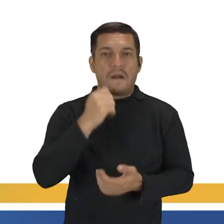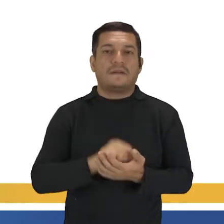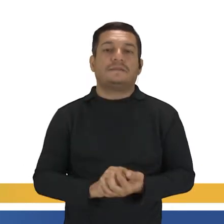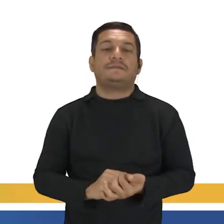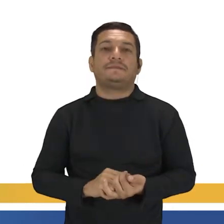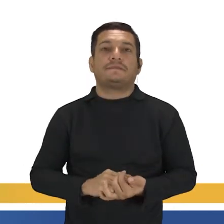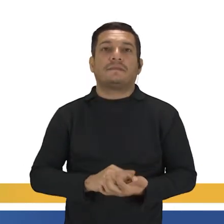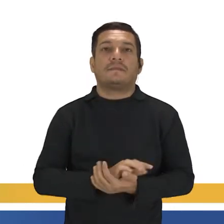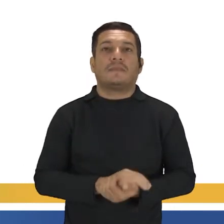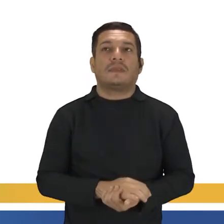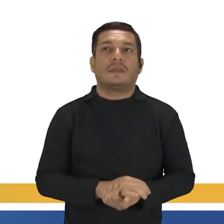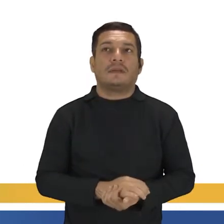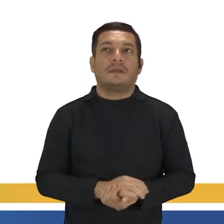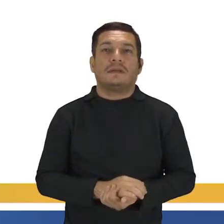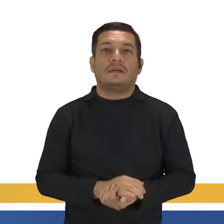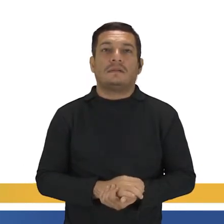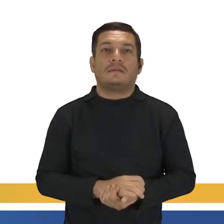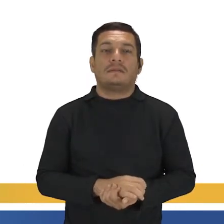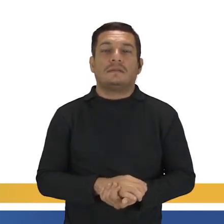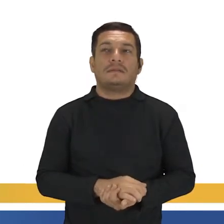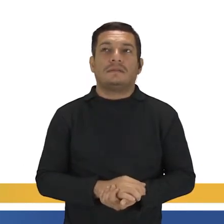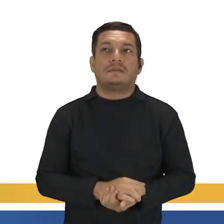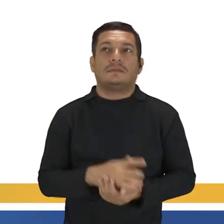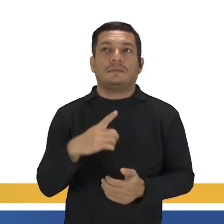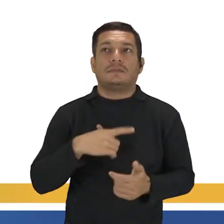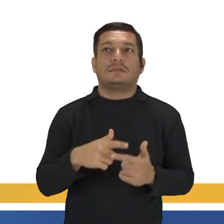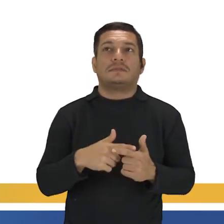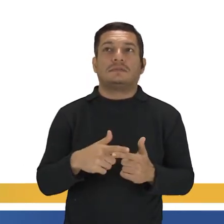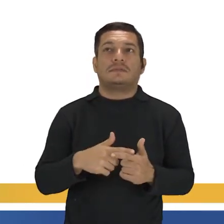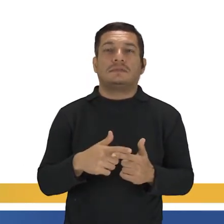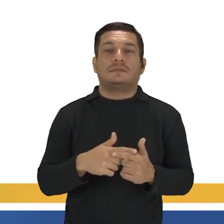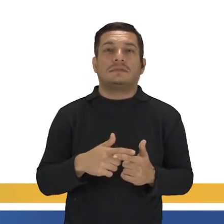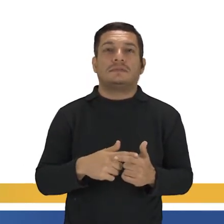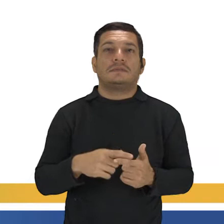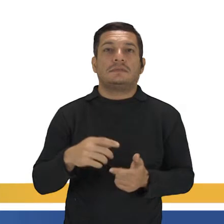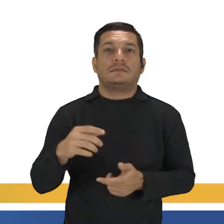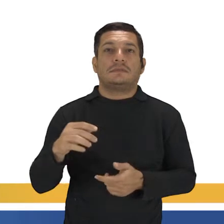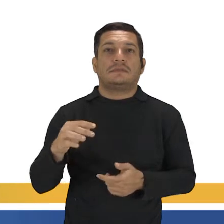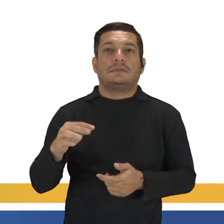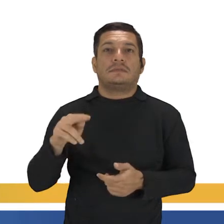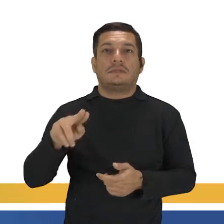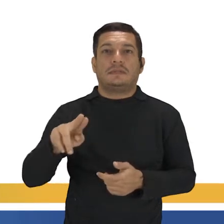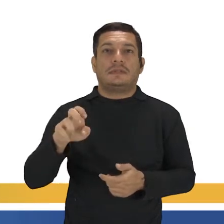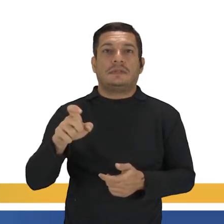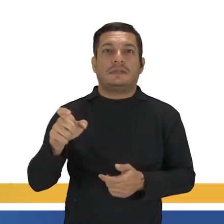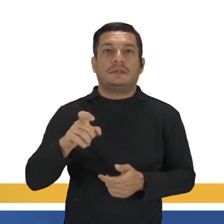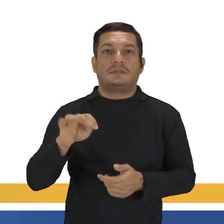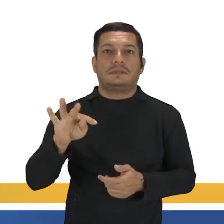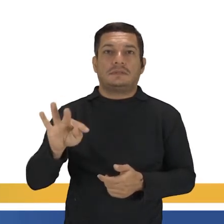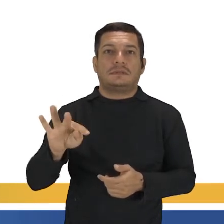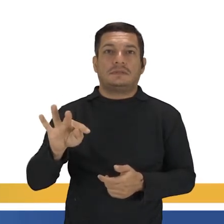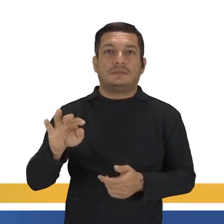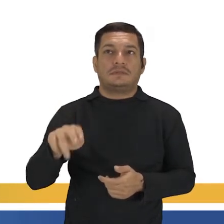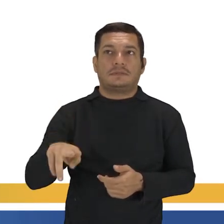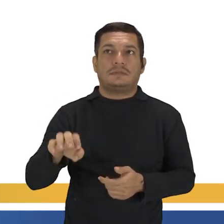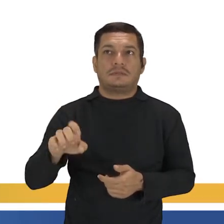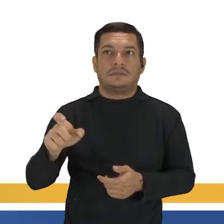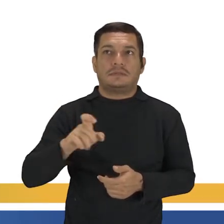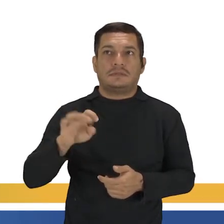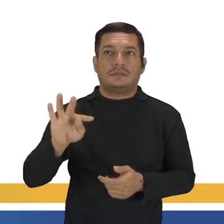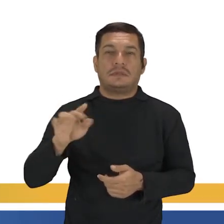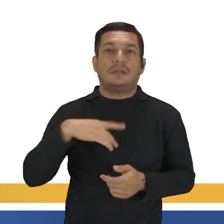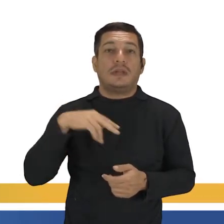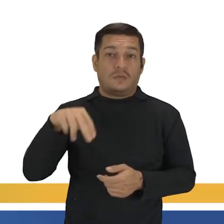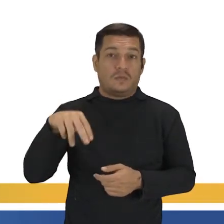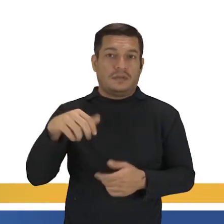next month? Tá? Tem um probleminha ali, tá? Text month. É next. Igual tá na frase de cima. É